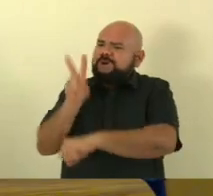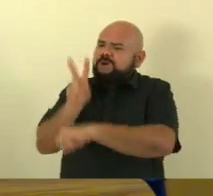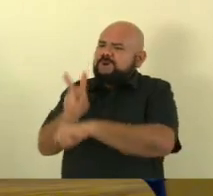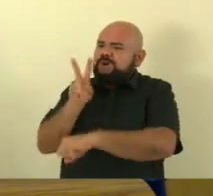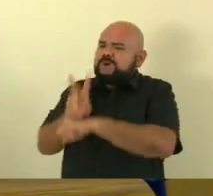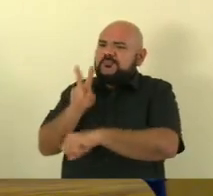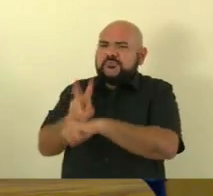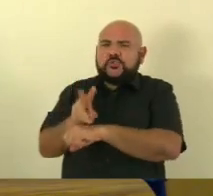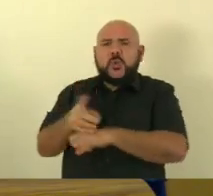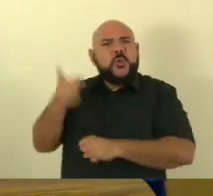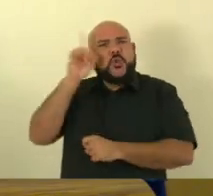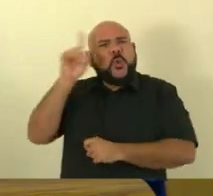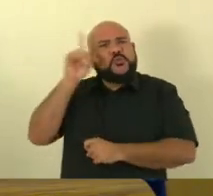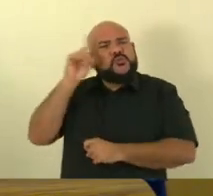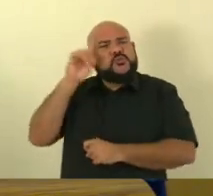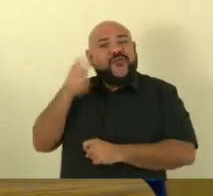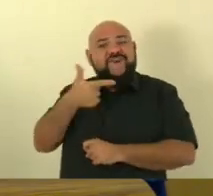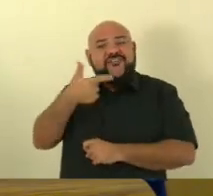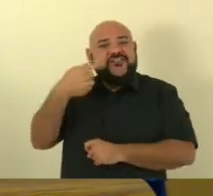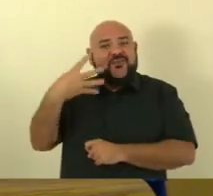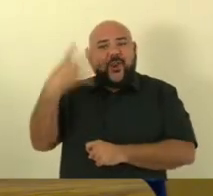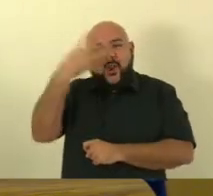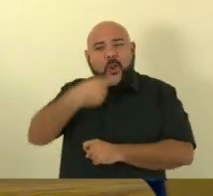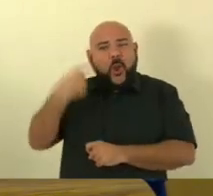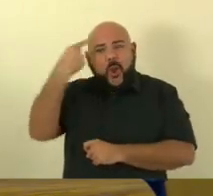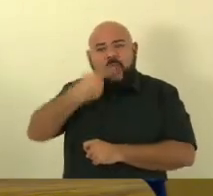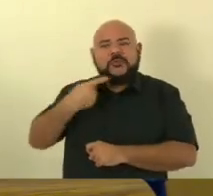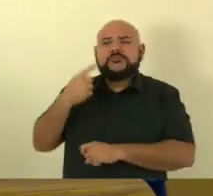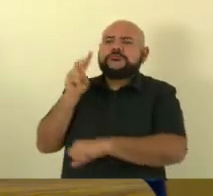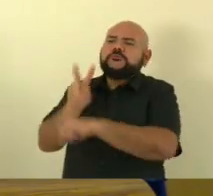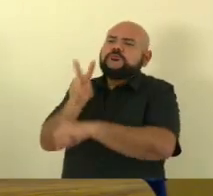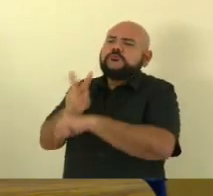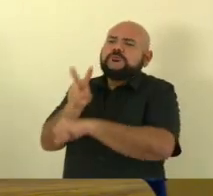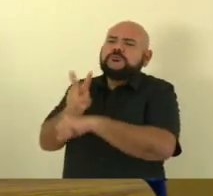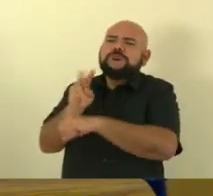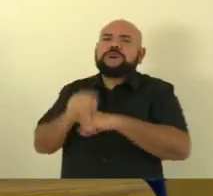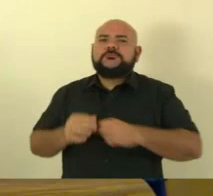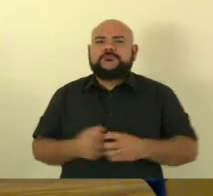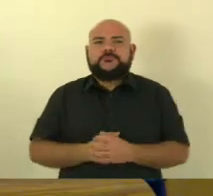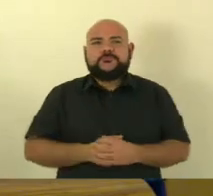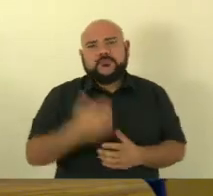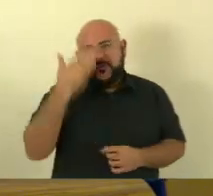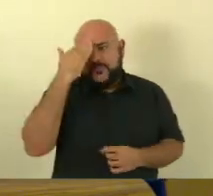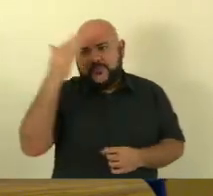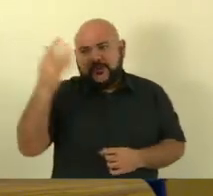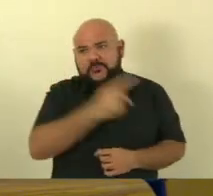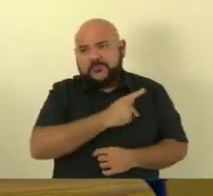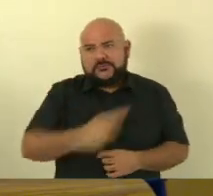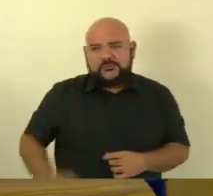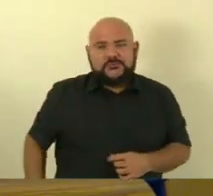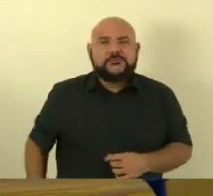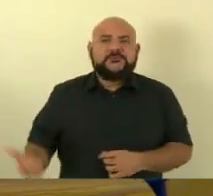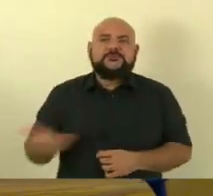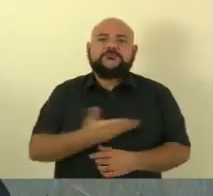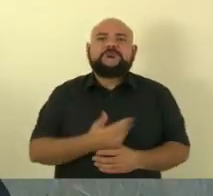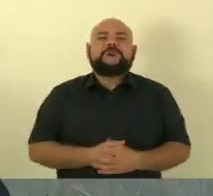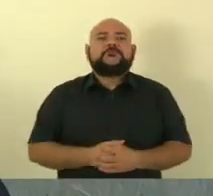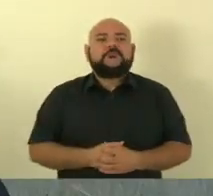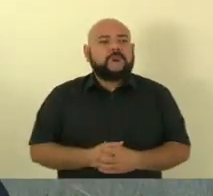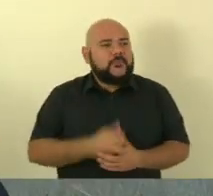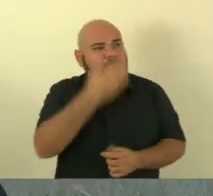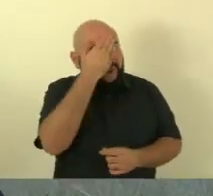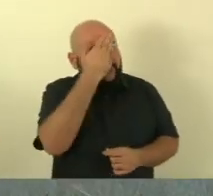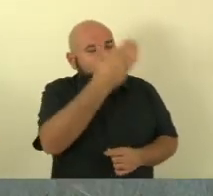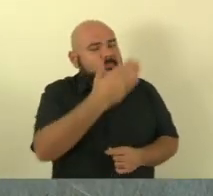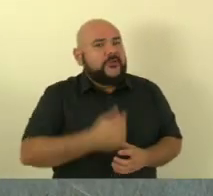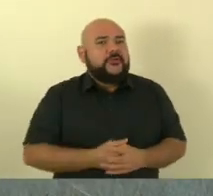horas por dia obrigado presidente deputado Danilo Baiense muito obrigado deputado capitão